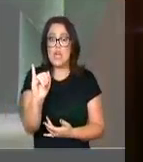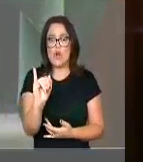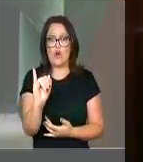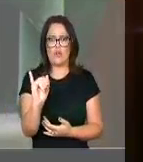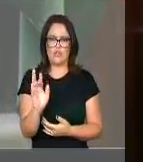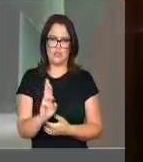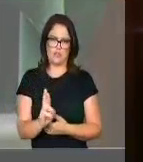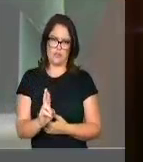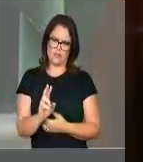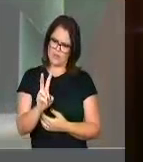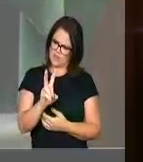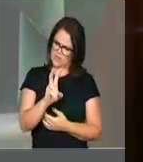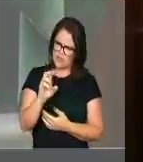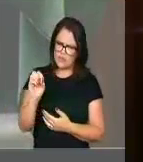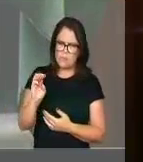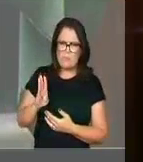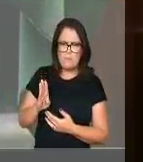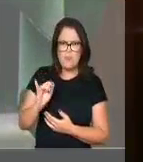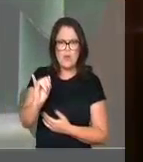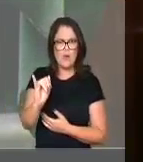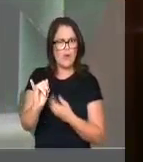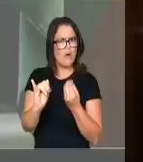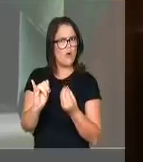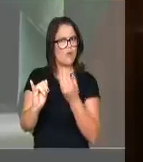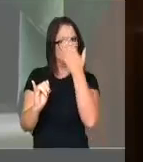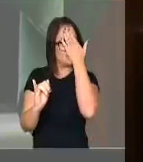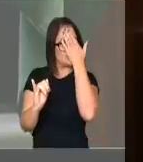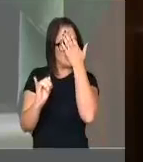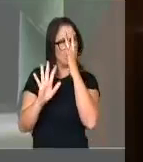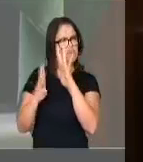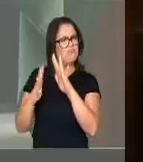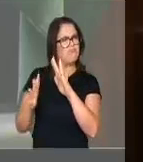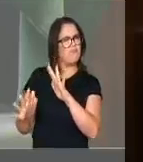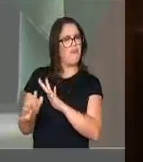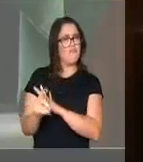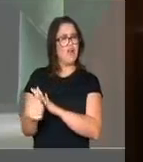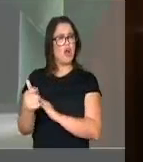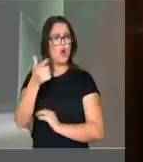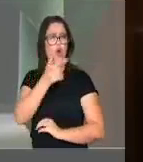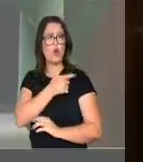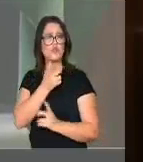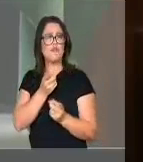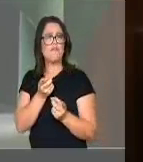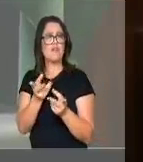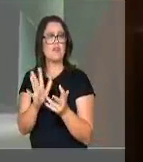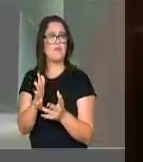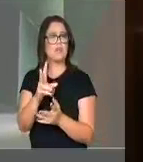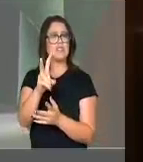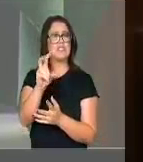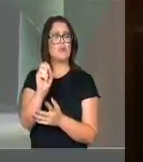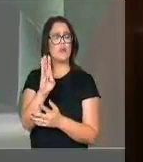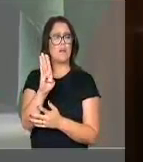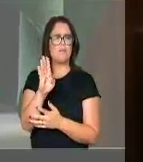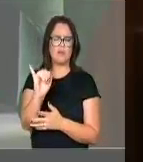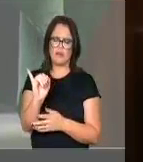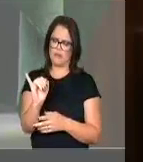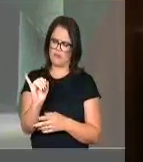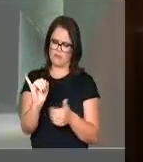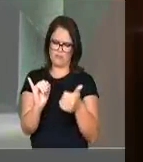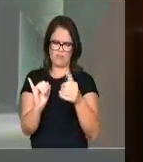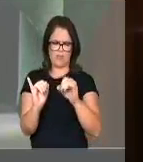de reais. E, pelo que se sabe aí, no março vai se conseguir privatizar por 50 bilhões,